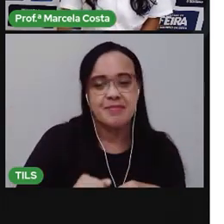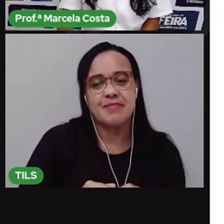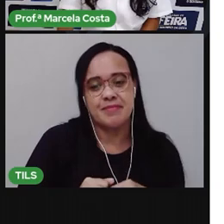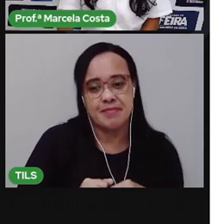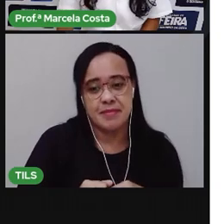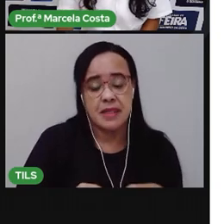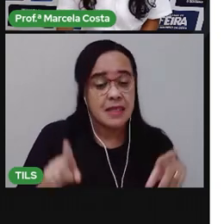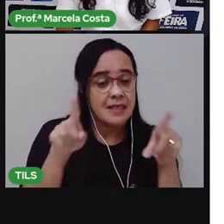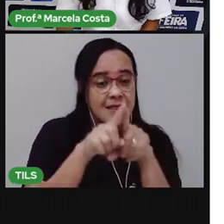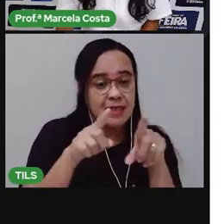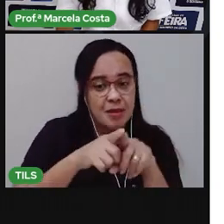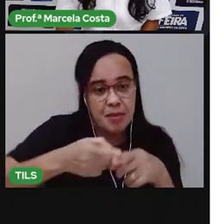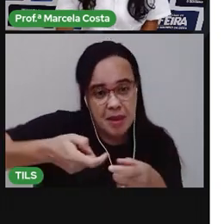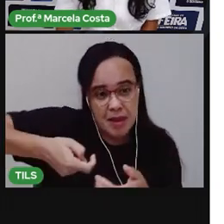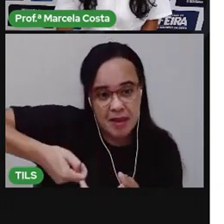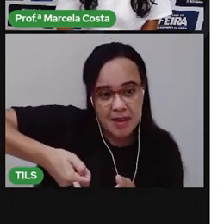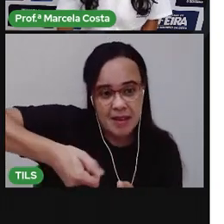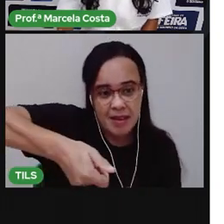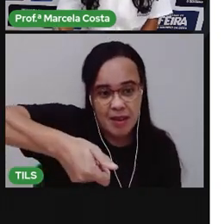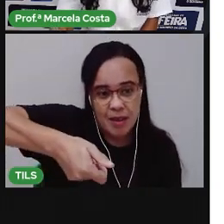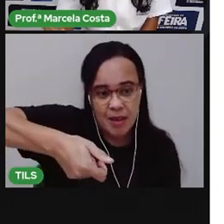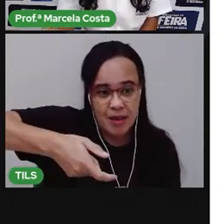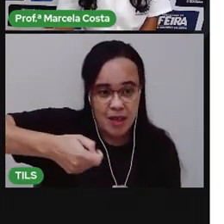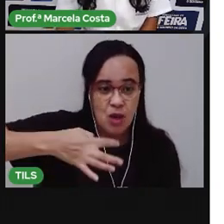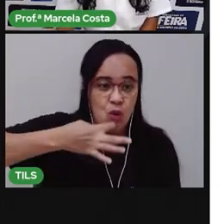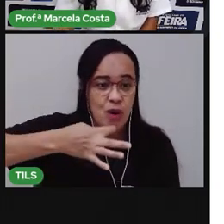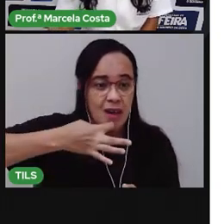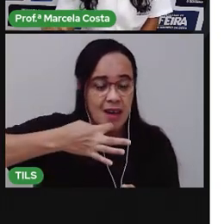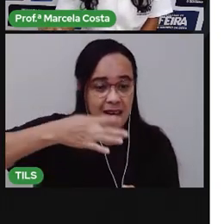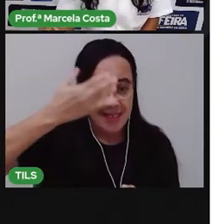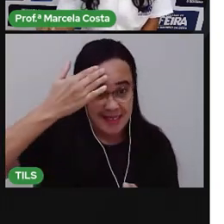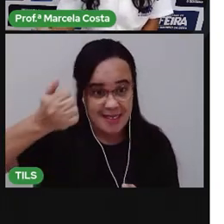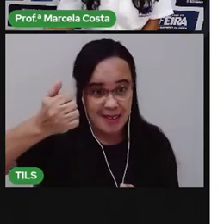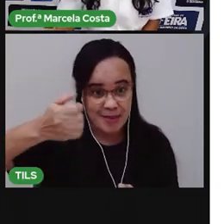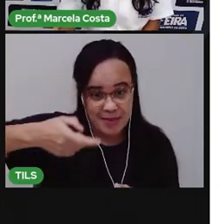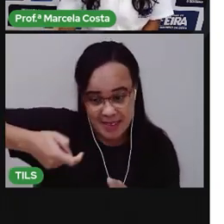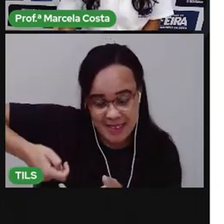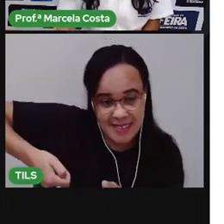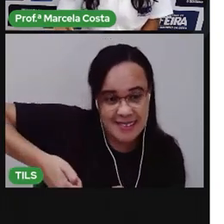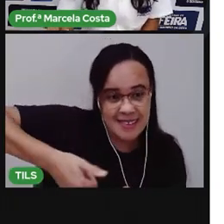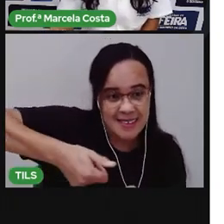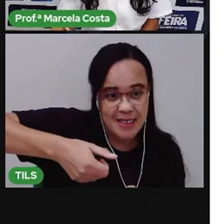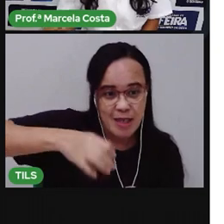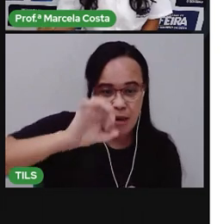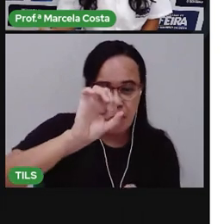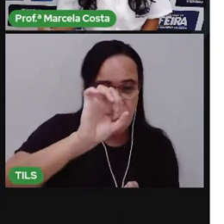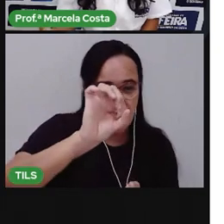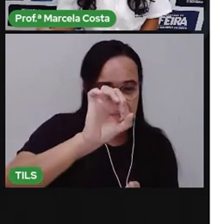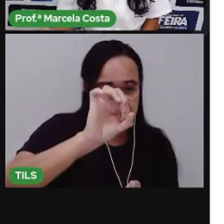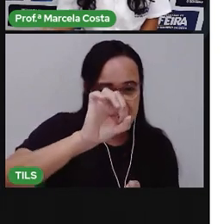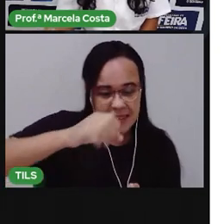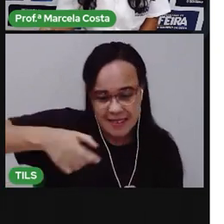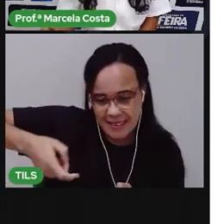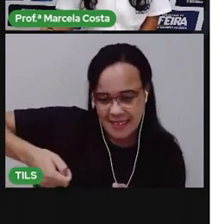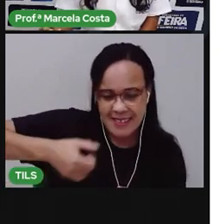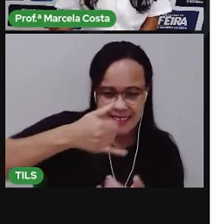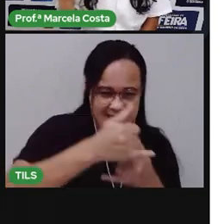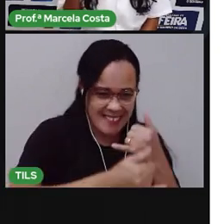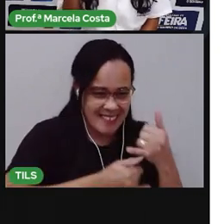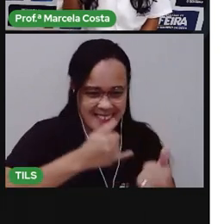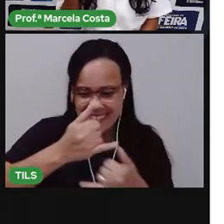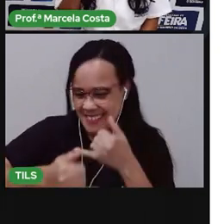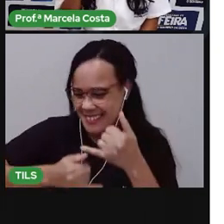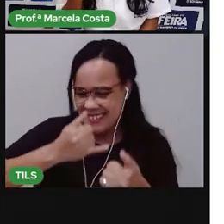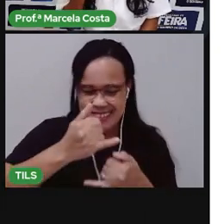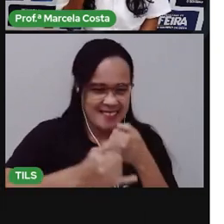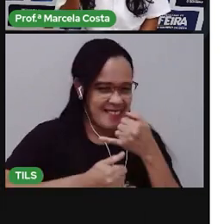E tem a bolinha de gude. Embora hoje ainda as crianças gostam muito, se divertem com esse brinquedo, ele